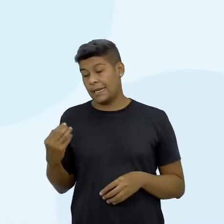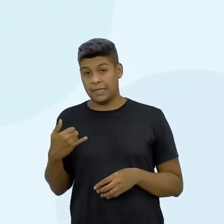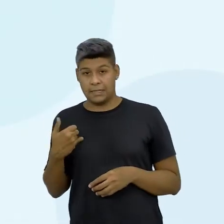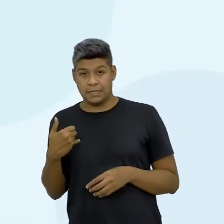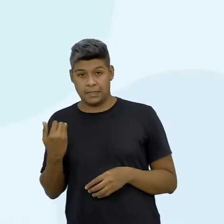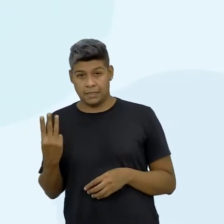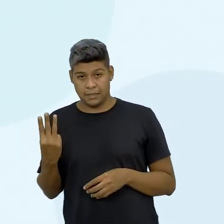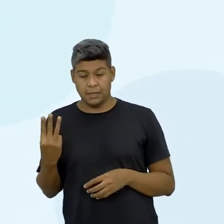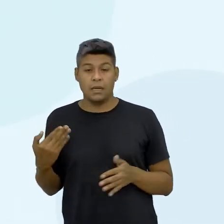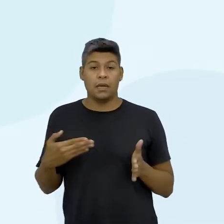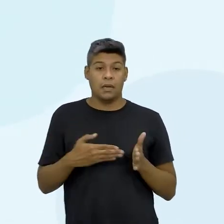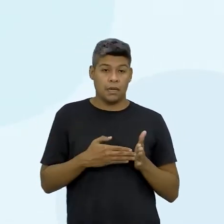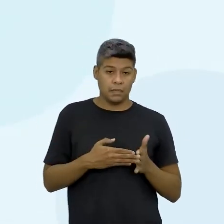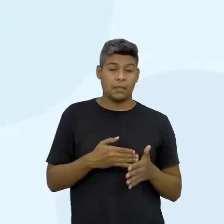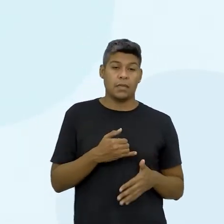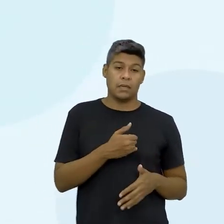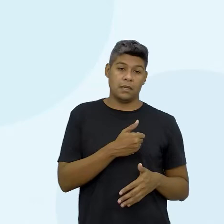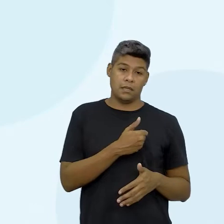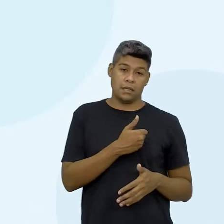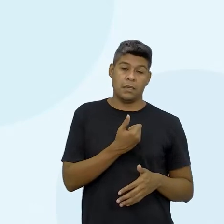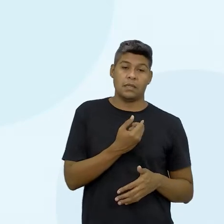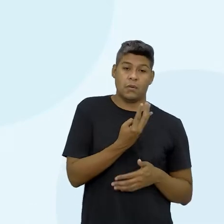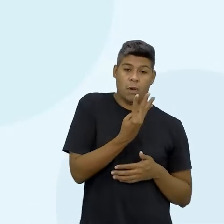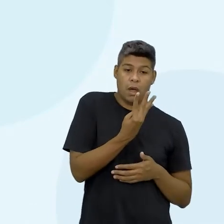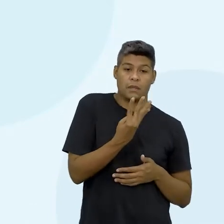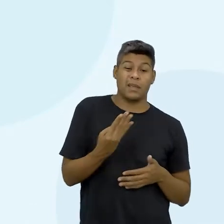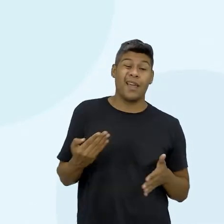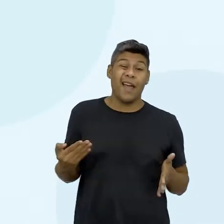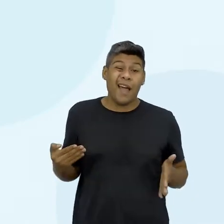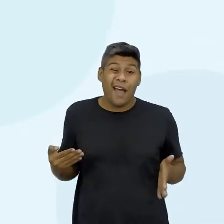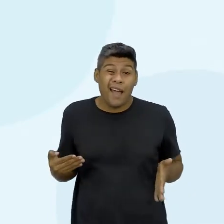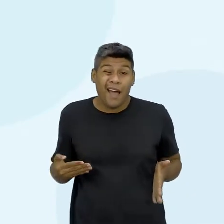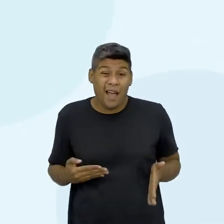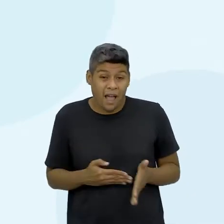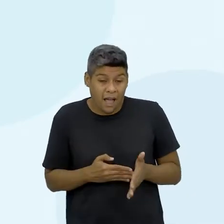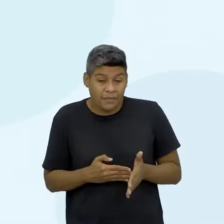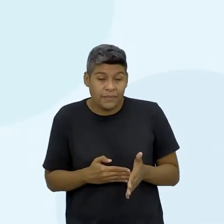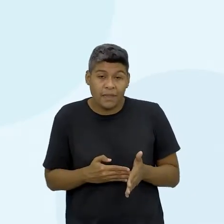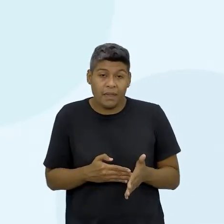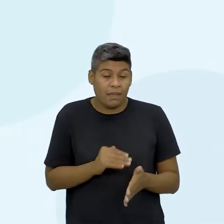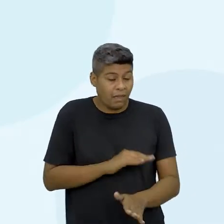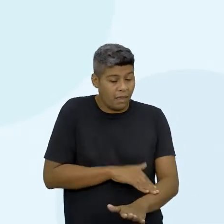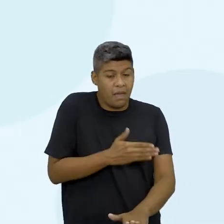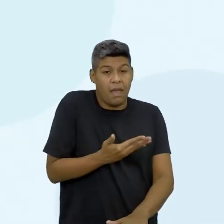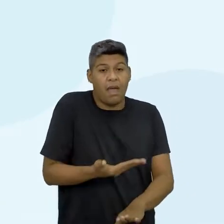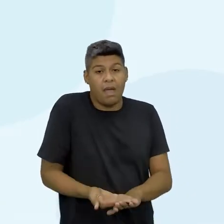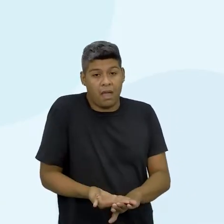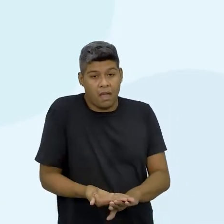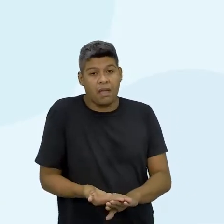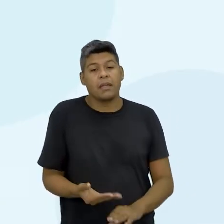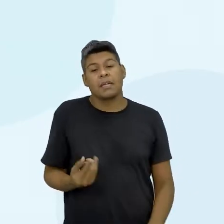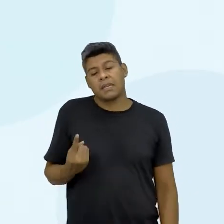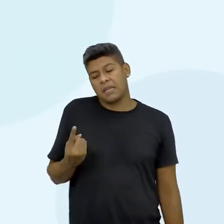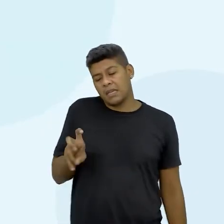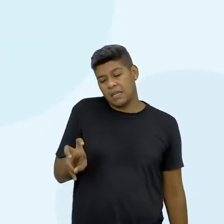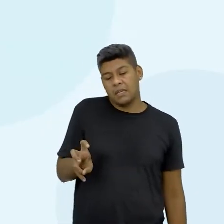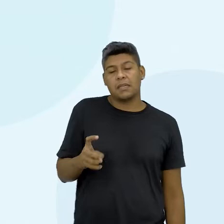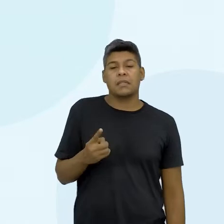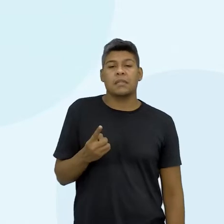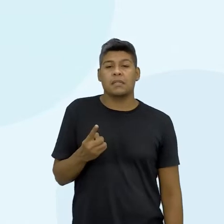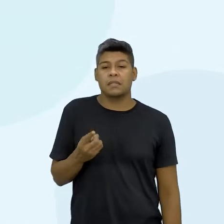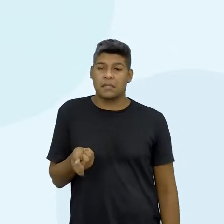aos quatro anos e assim até a gente chegar nos dias atuais, né, 15, 16 anos,